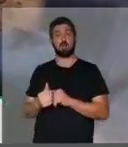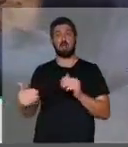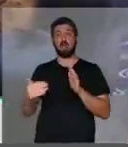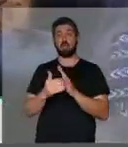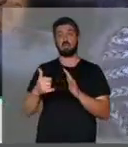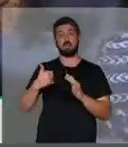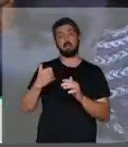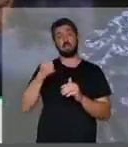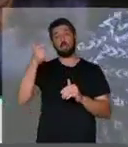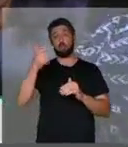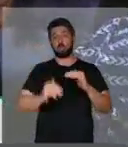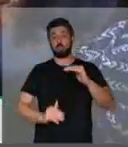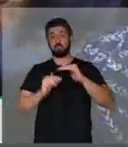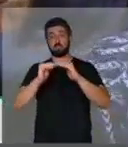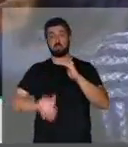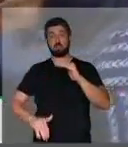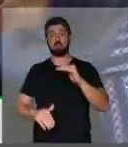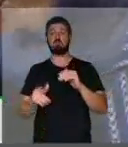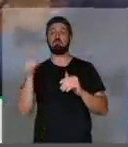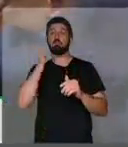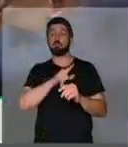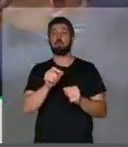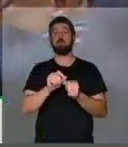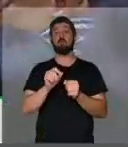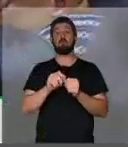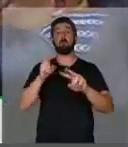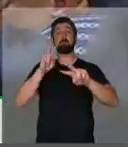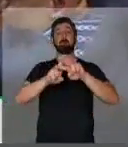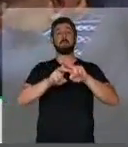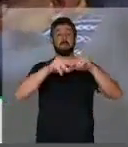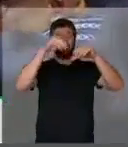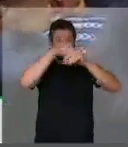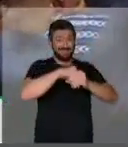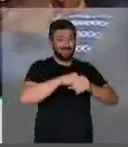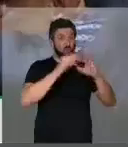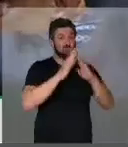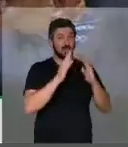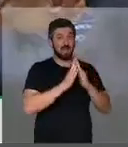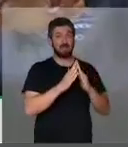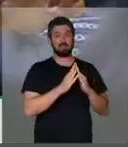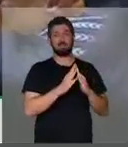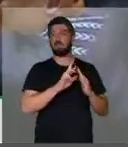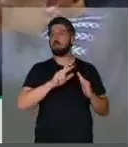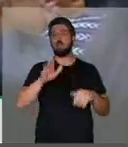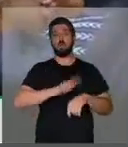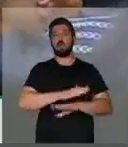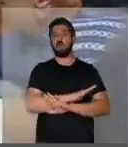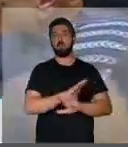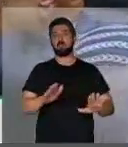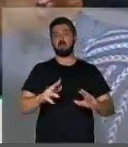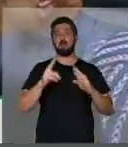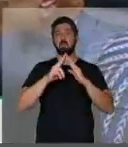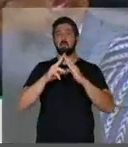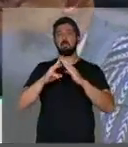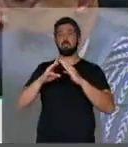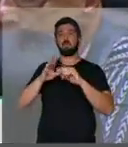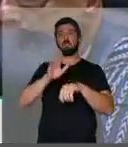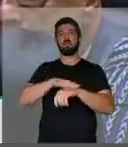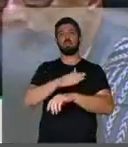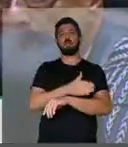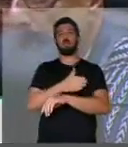até 12 anos para que cumpram prisão domiciliar e não mais prisões